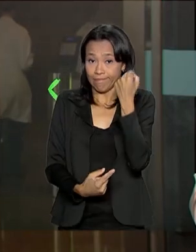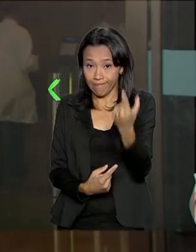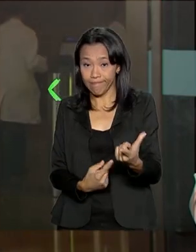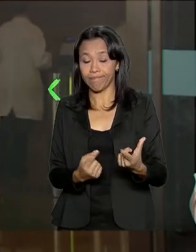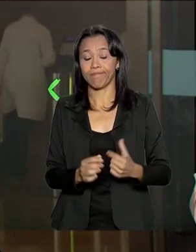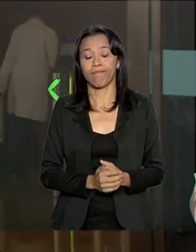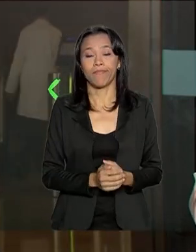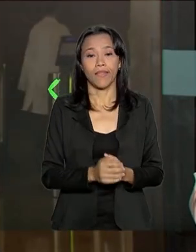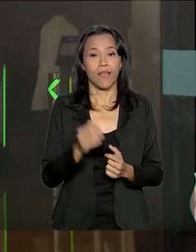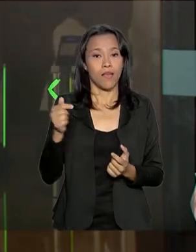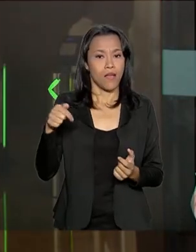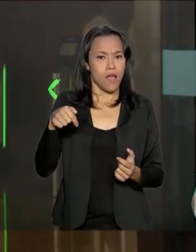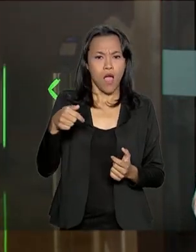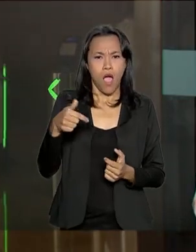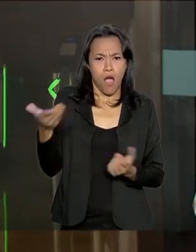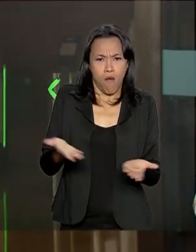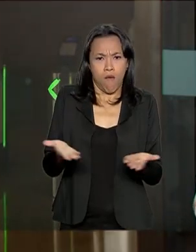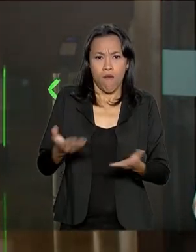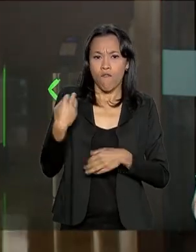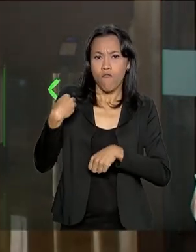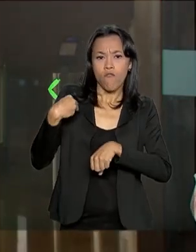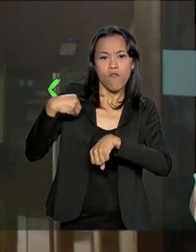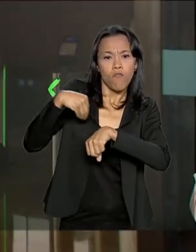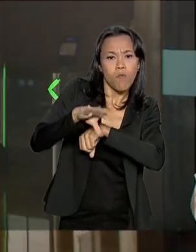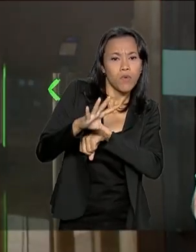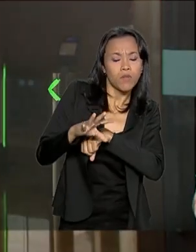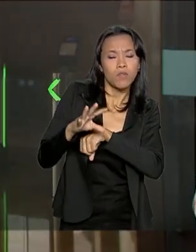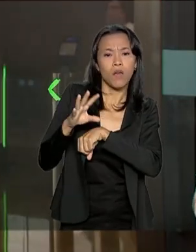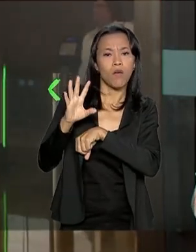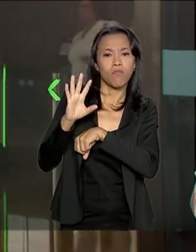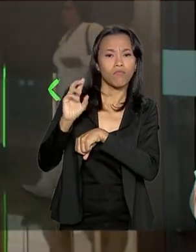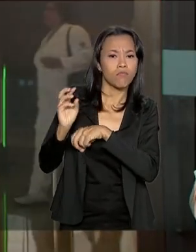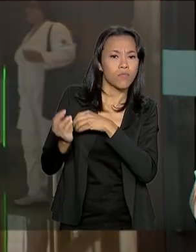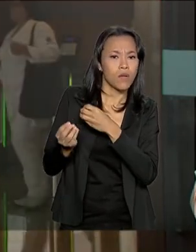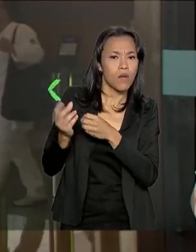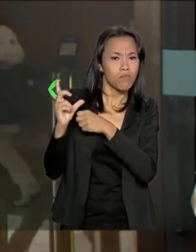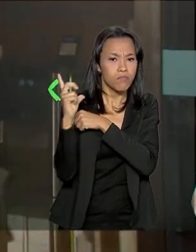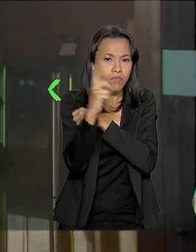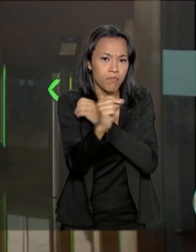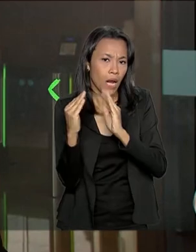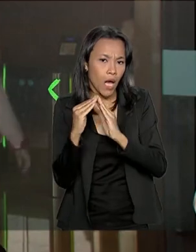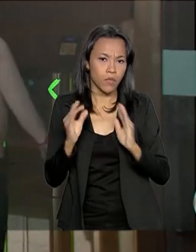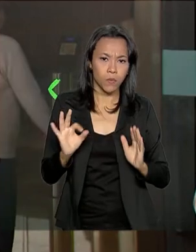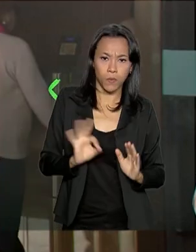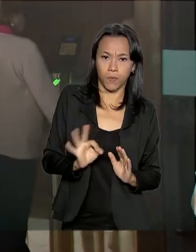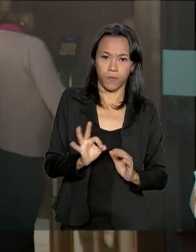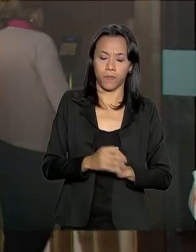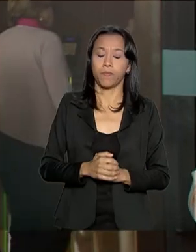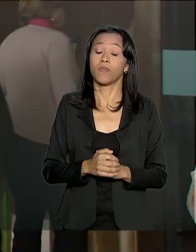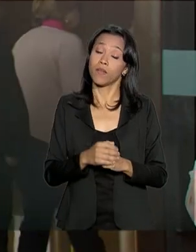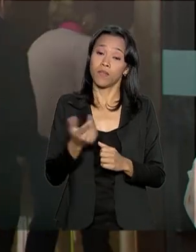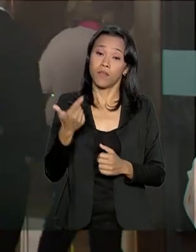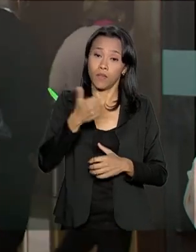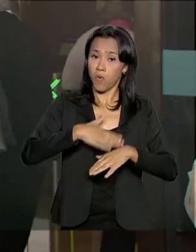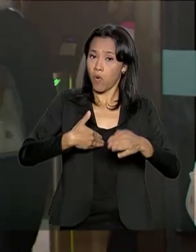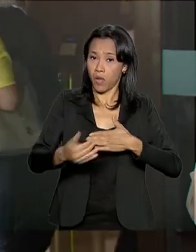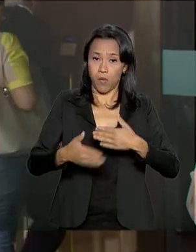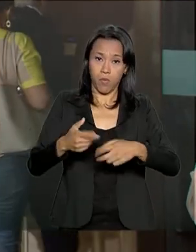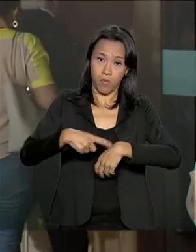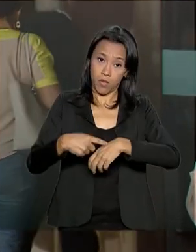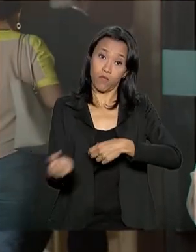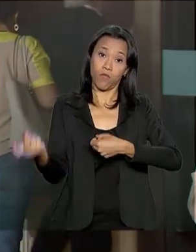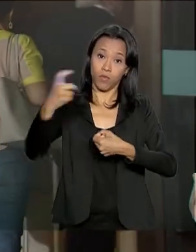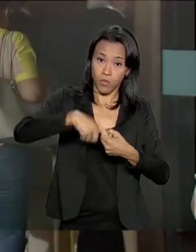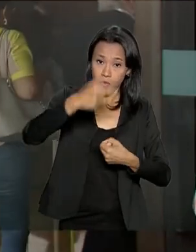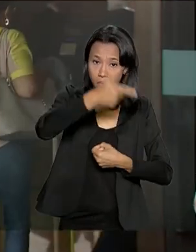Por enquanto, não há nenhuma informação oficial a respeito de alta. Voltamos a qualquer momento com mais informações aqui do